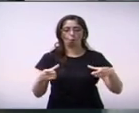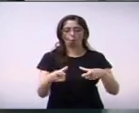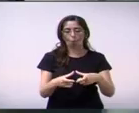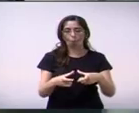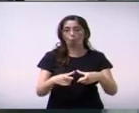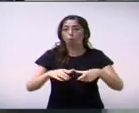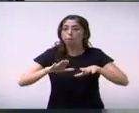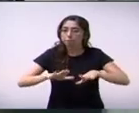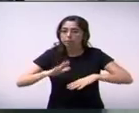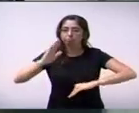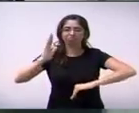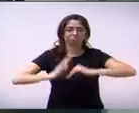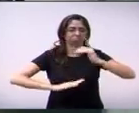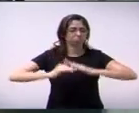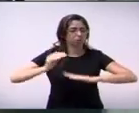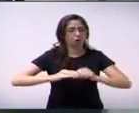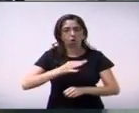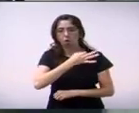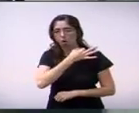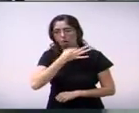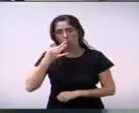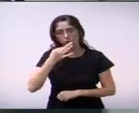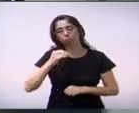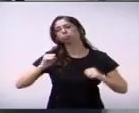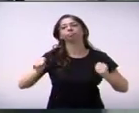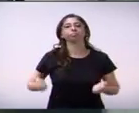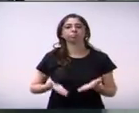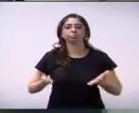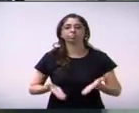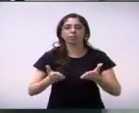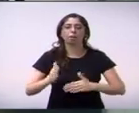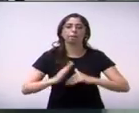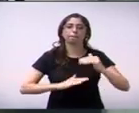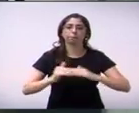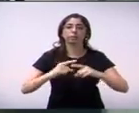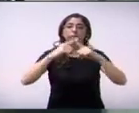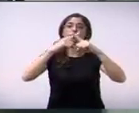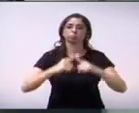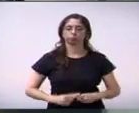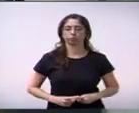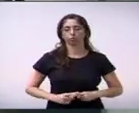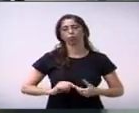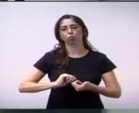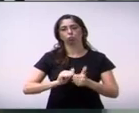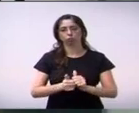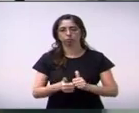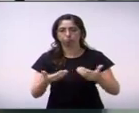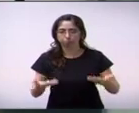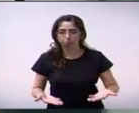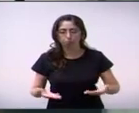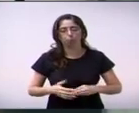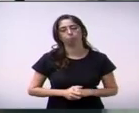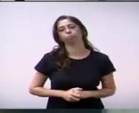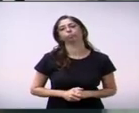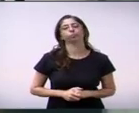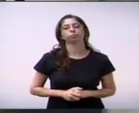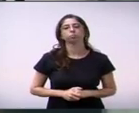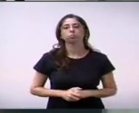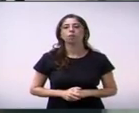um ano maravilhoso. Então, vou citar algumas coisas aqui, o campeonato de futsal, que é um sucesso,